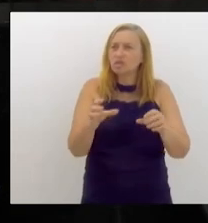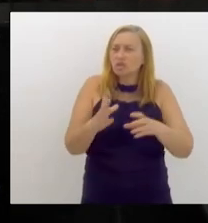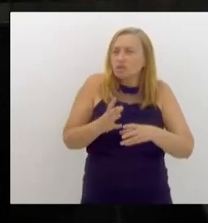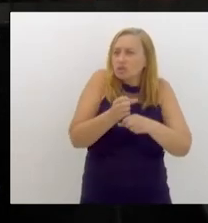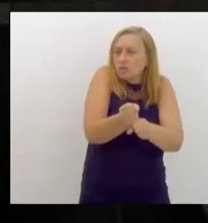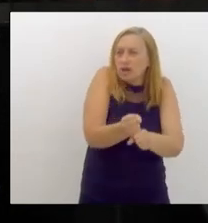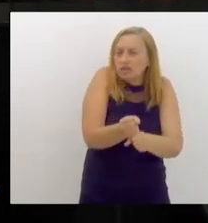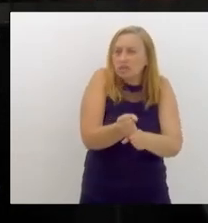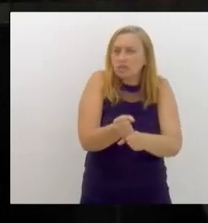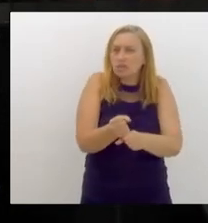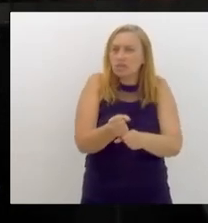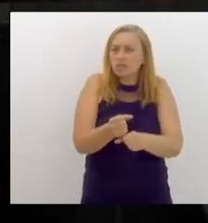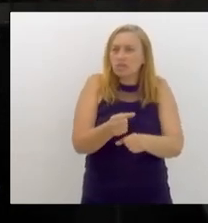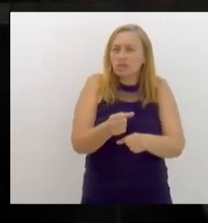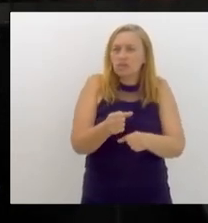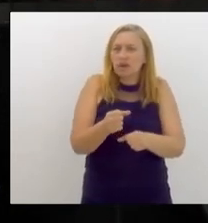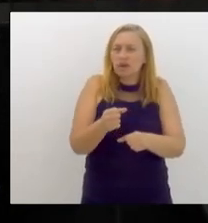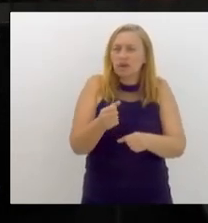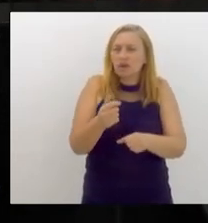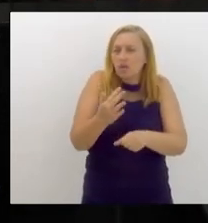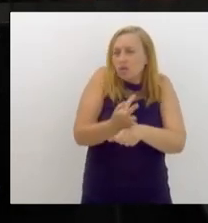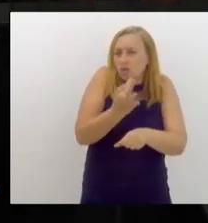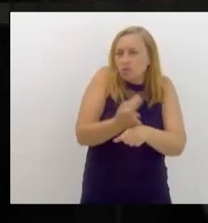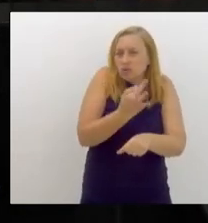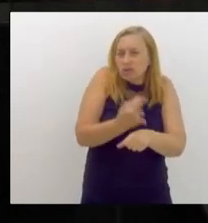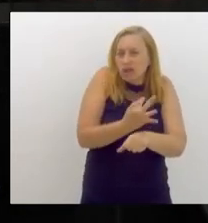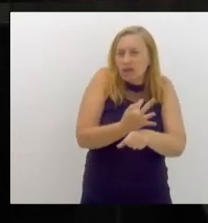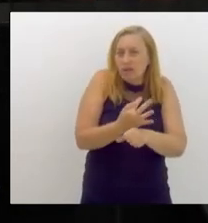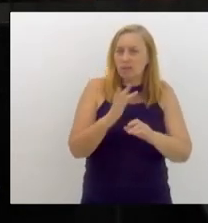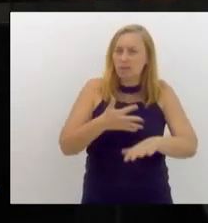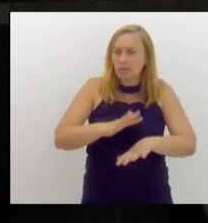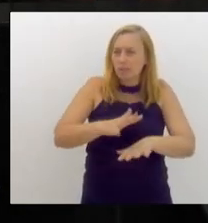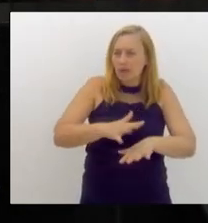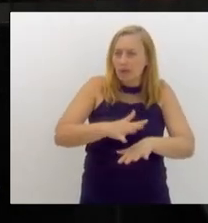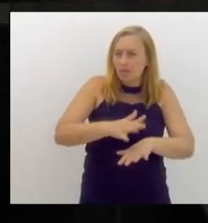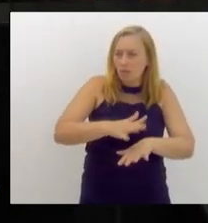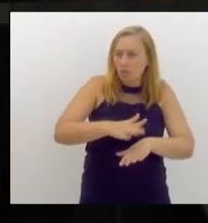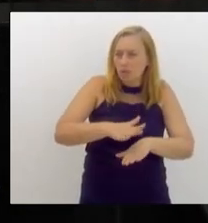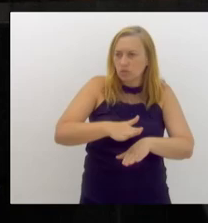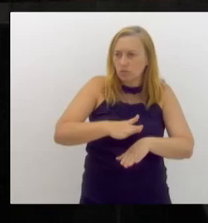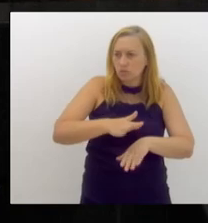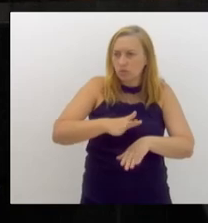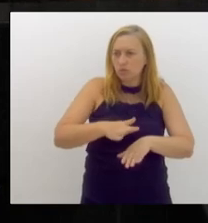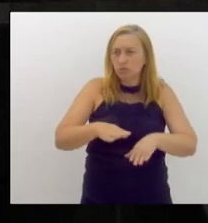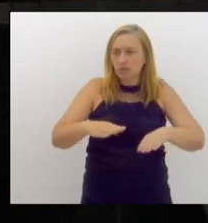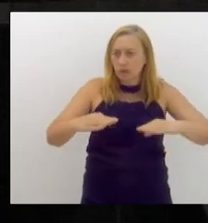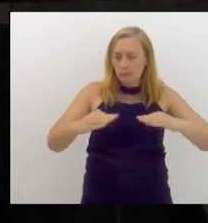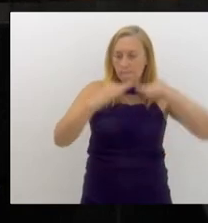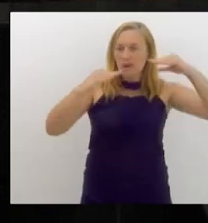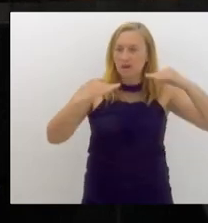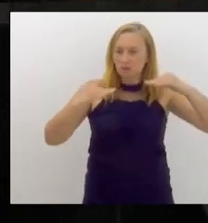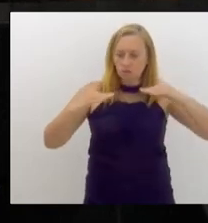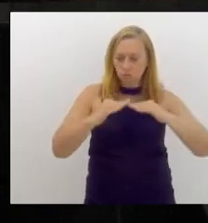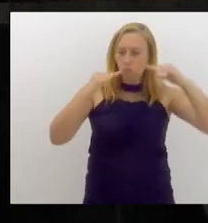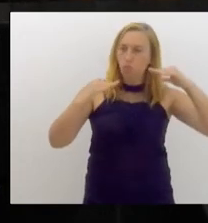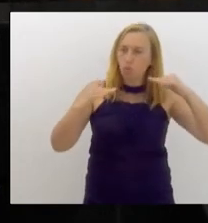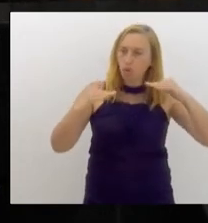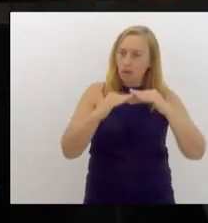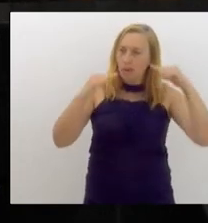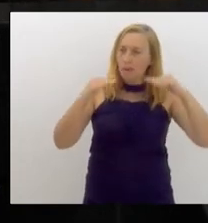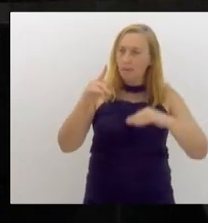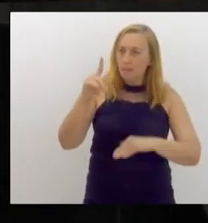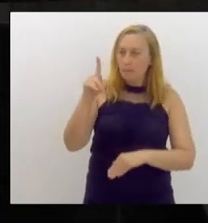suportar terremoto, porque ali tem uma falha e as placas se deslocam, chocam uma com a outra